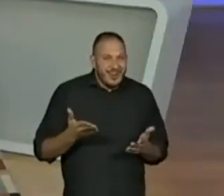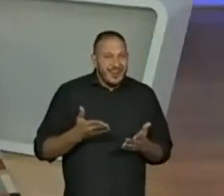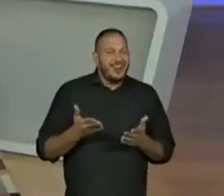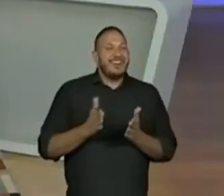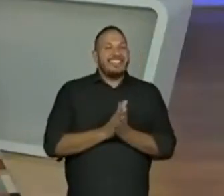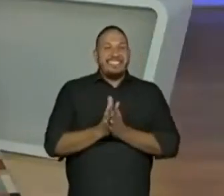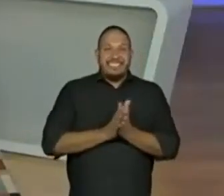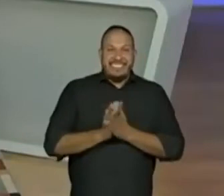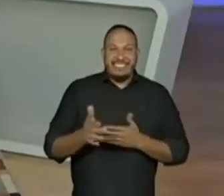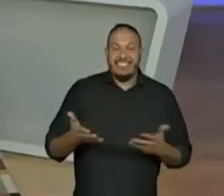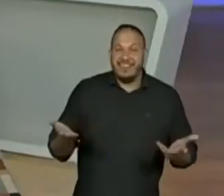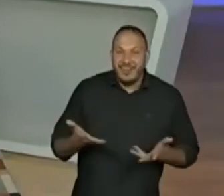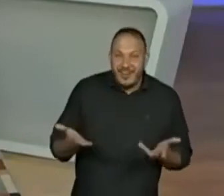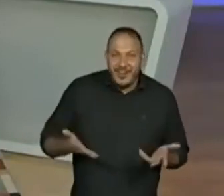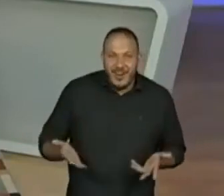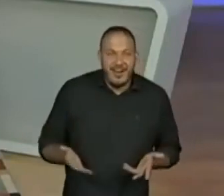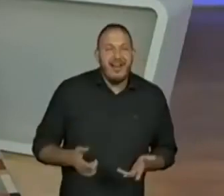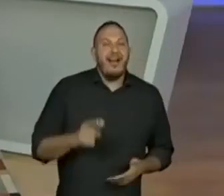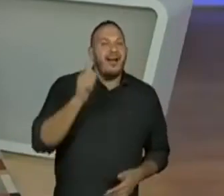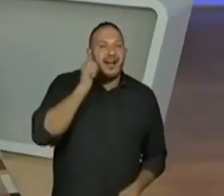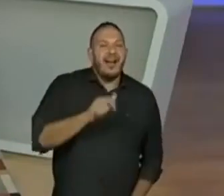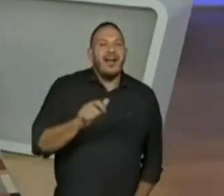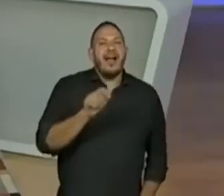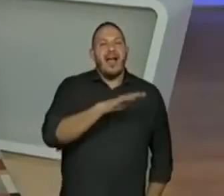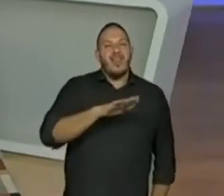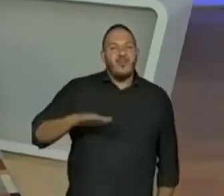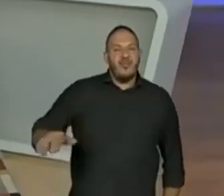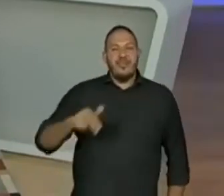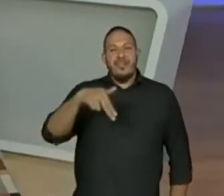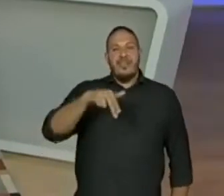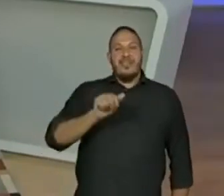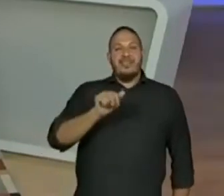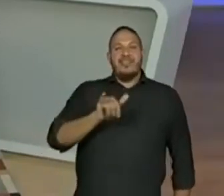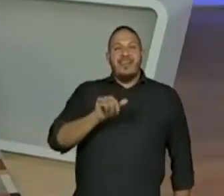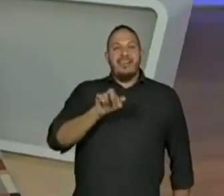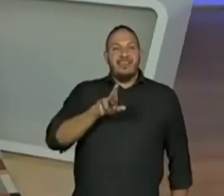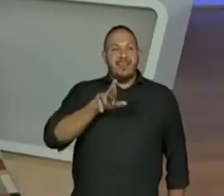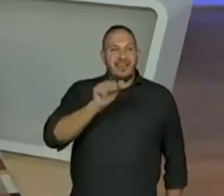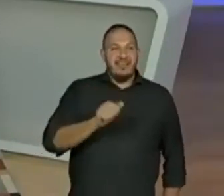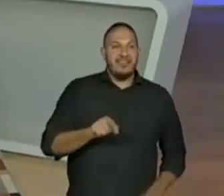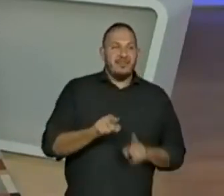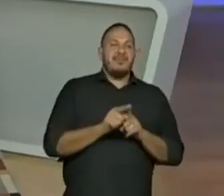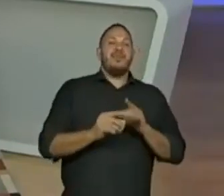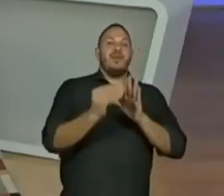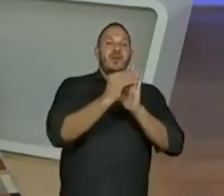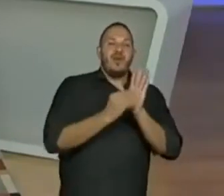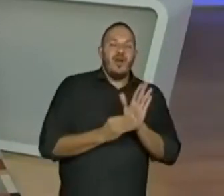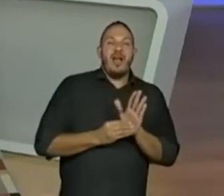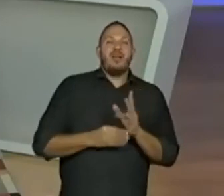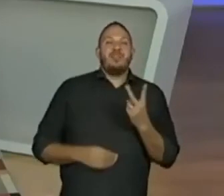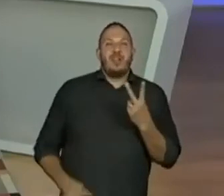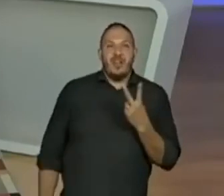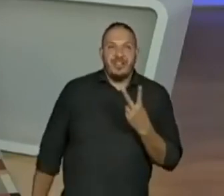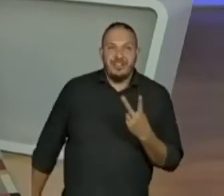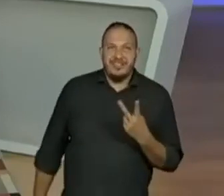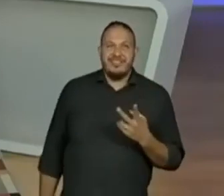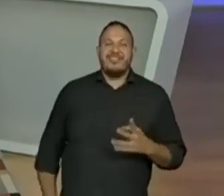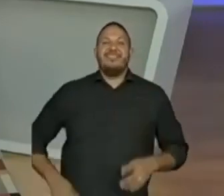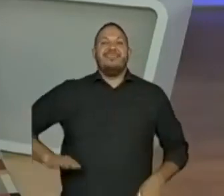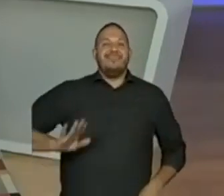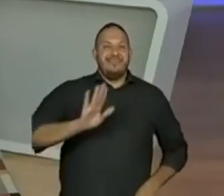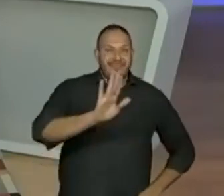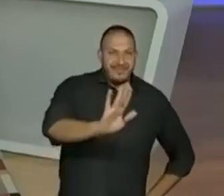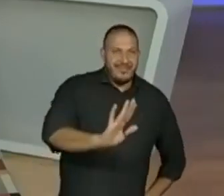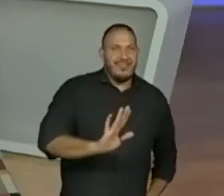agora ficou na dúvida, agora sim. A Luna Nayara colocou também para colocar os dois. Acho que veio a resposta.